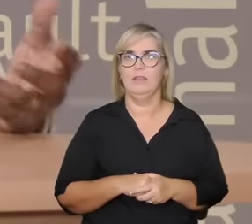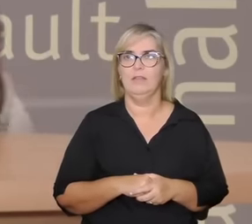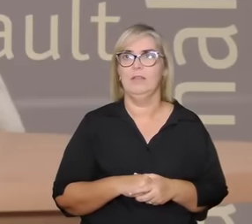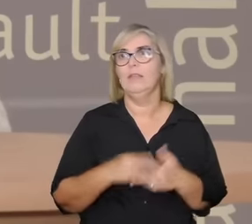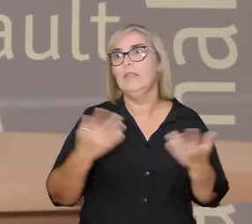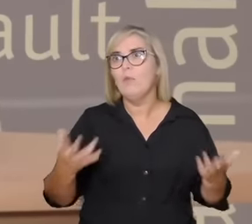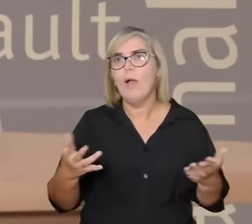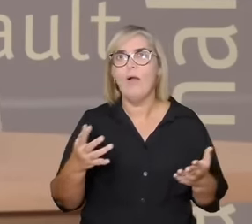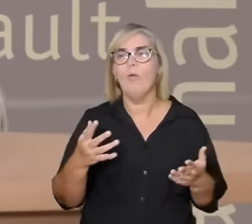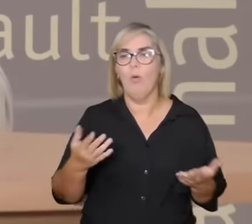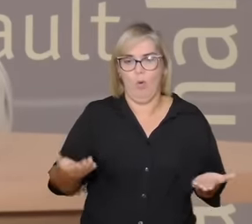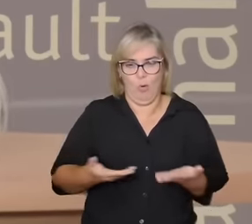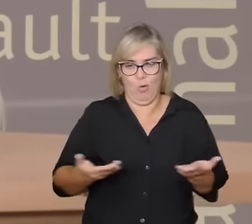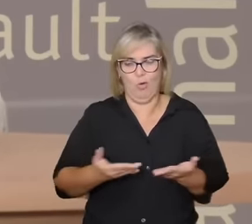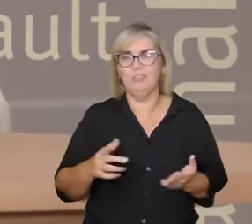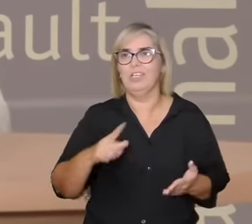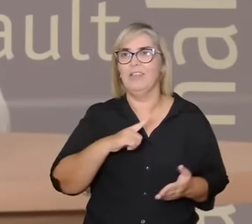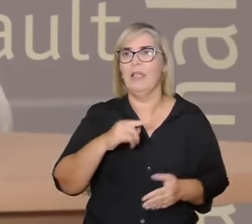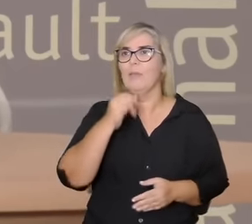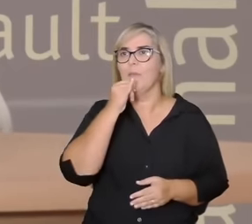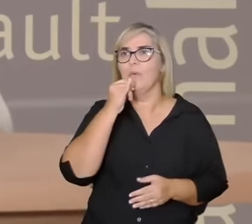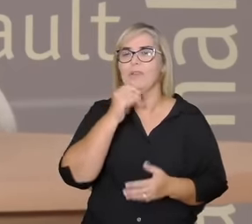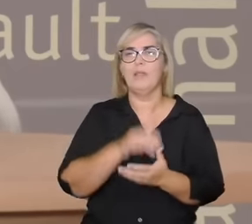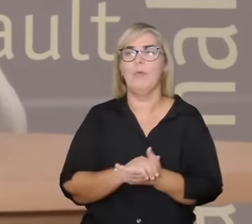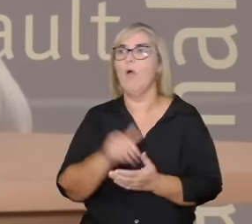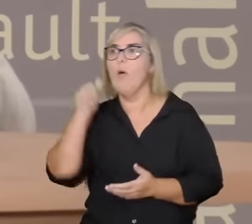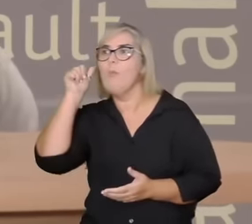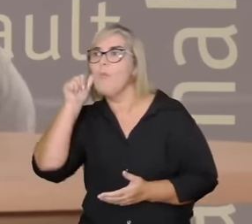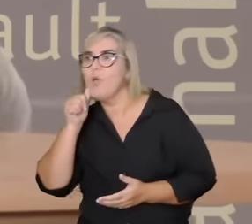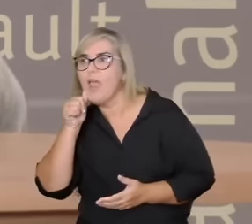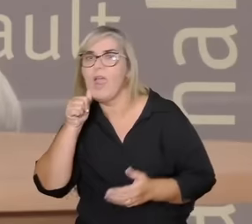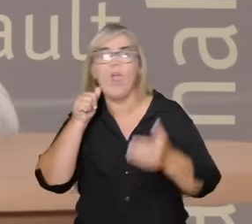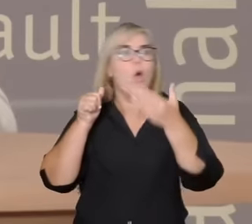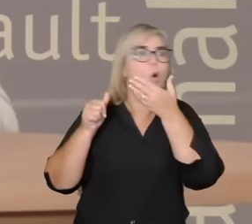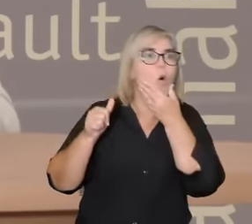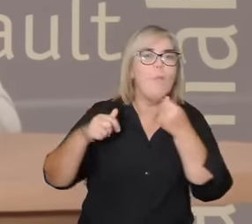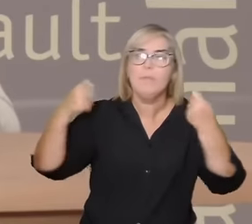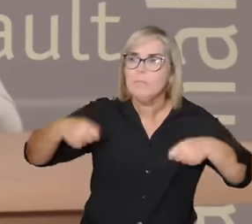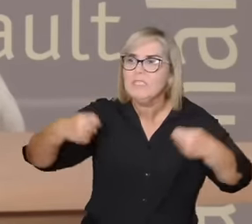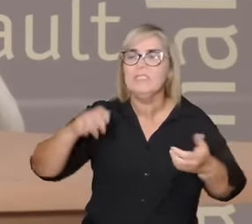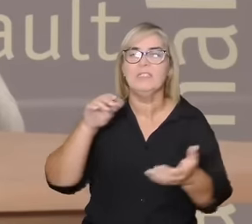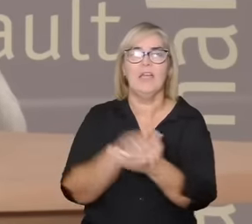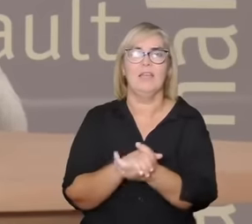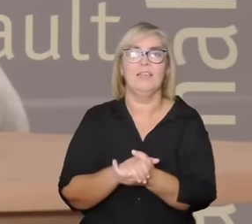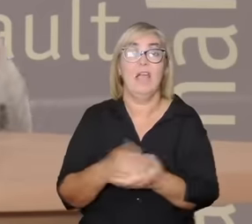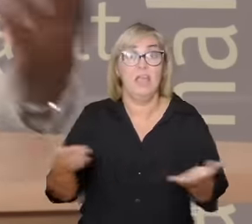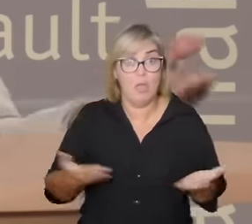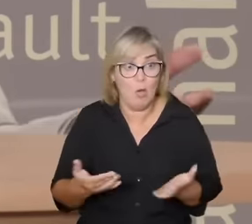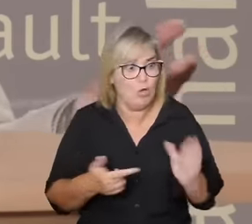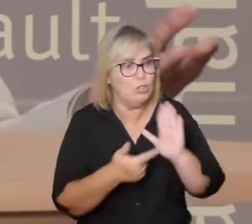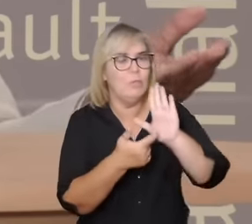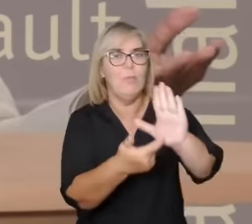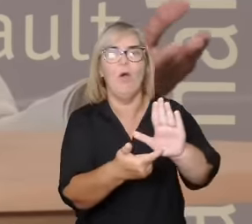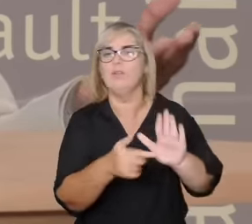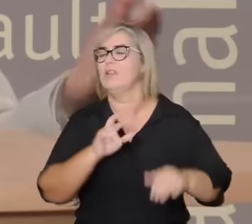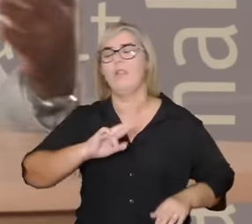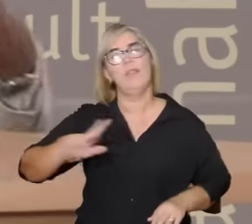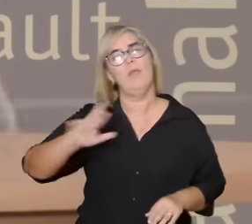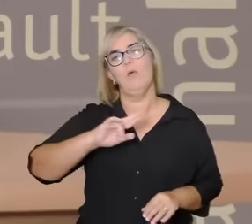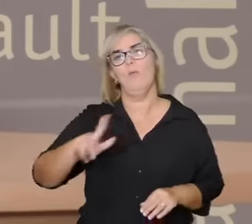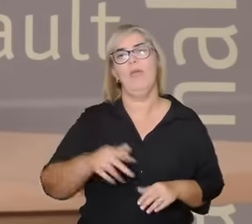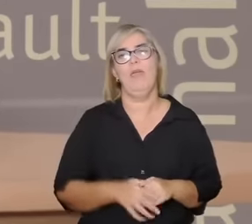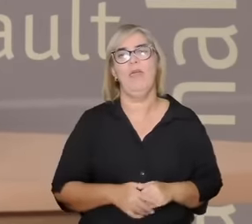que é um debate que os estudos de gênero e sexualidade tem apontado para o caráter performático do gênero